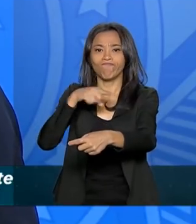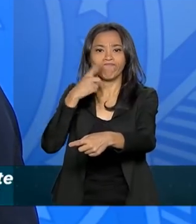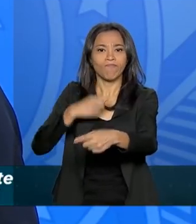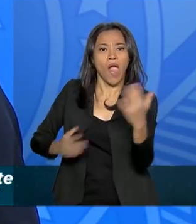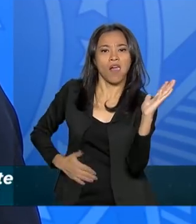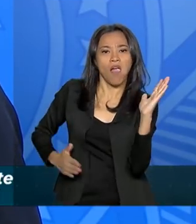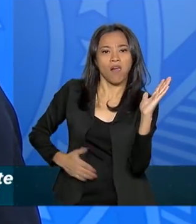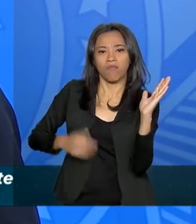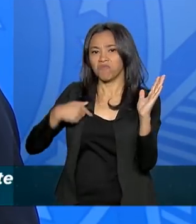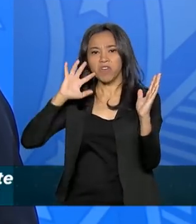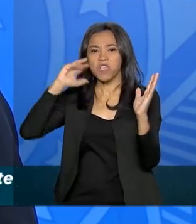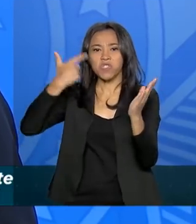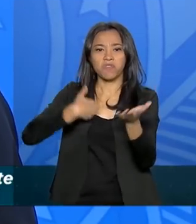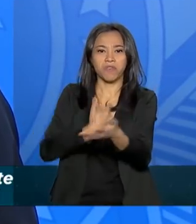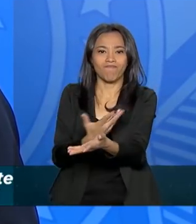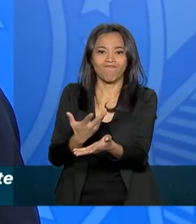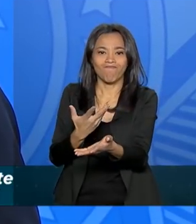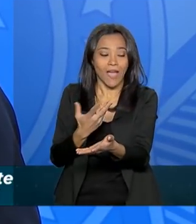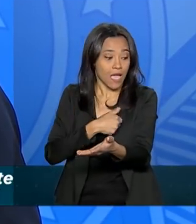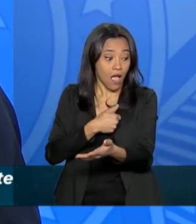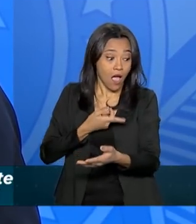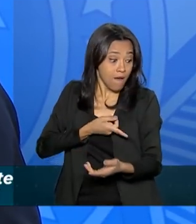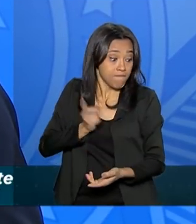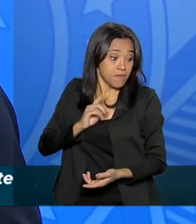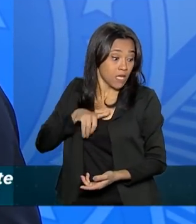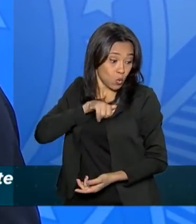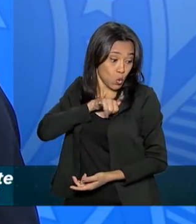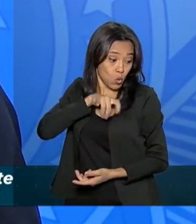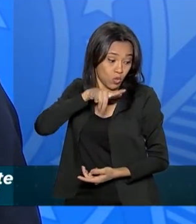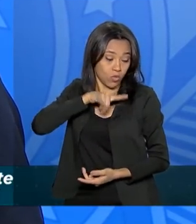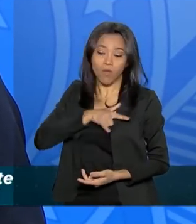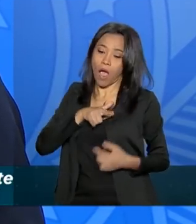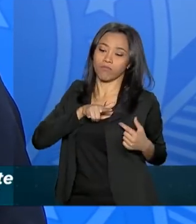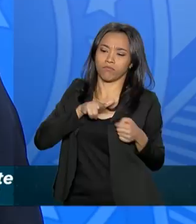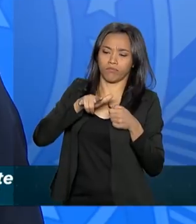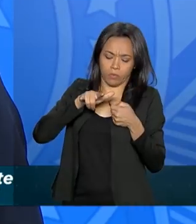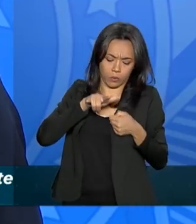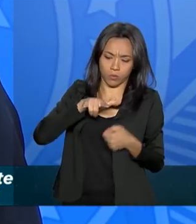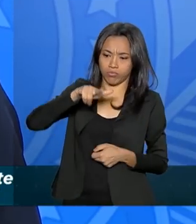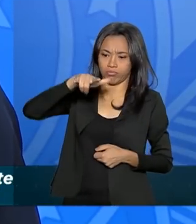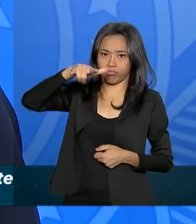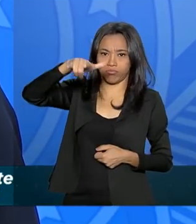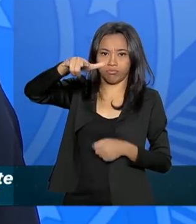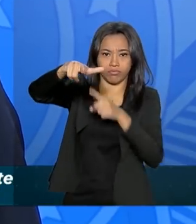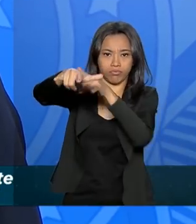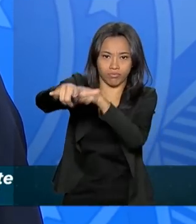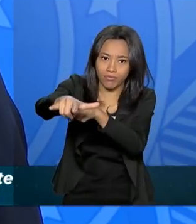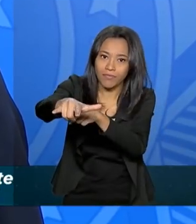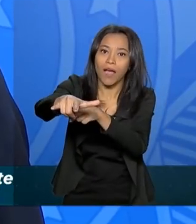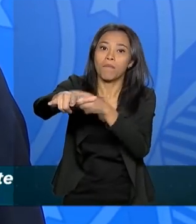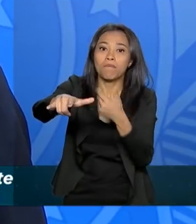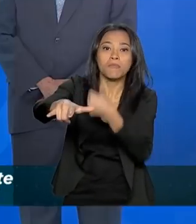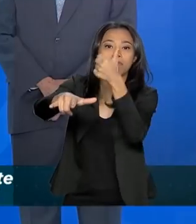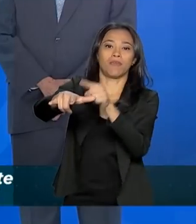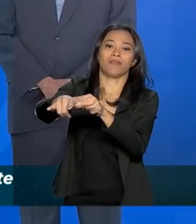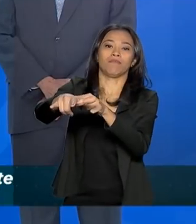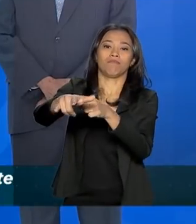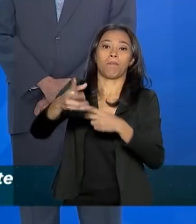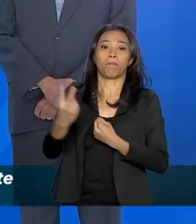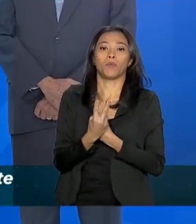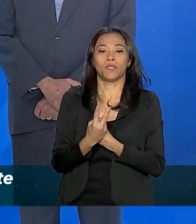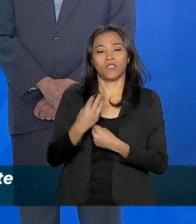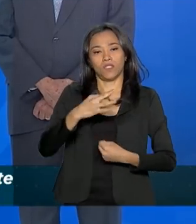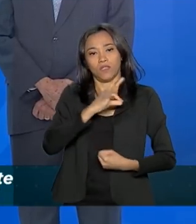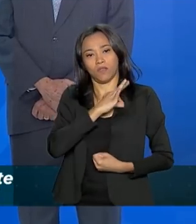Se tivermos ali um pelotão de drone para dar conta do recado, tudo bem. Mas depende do Parlamento Brasileiro. Presidente,